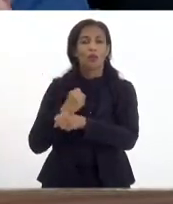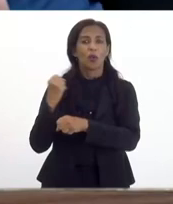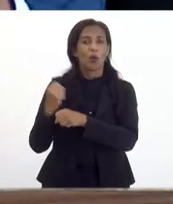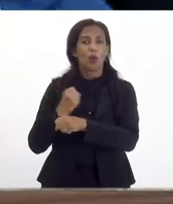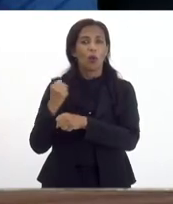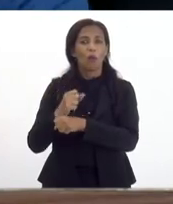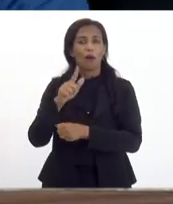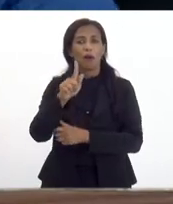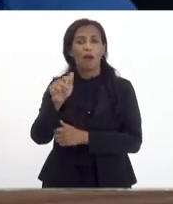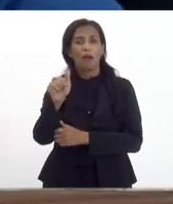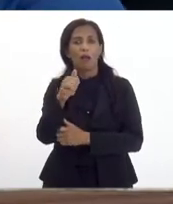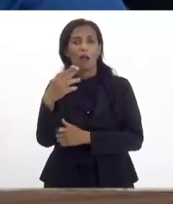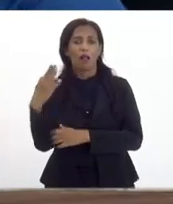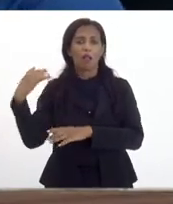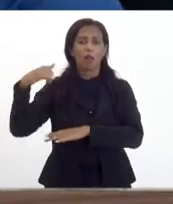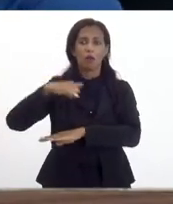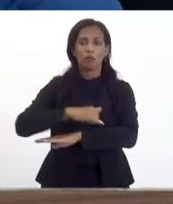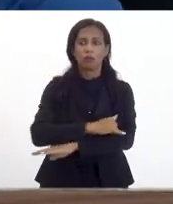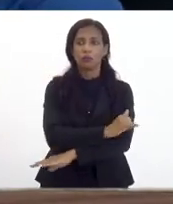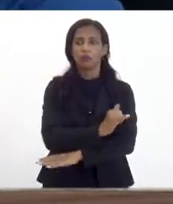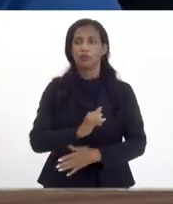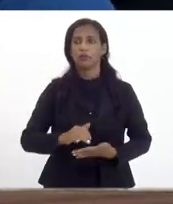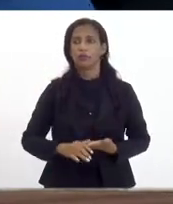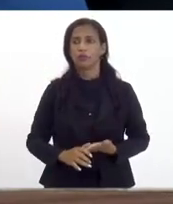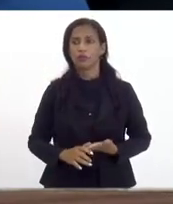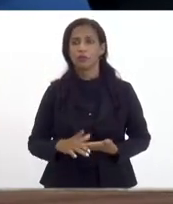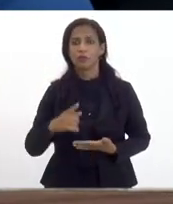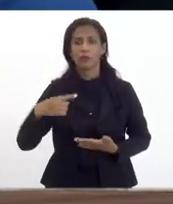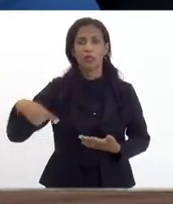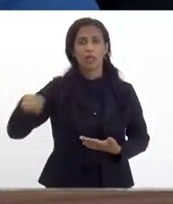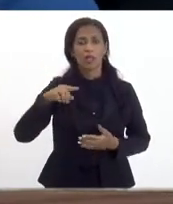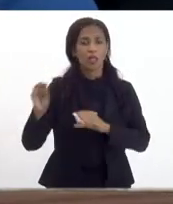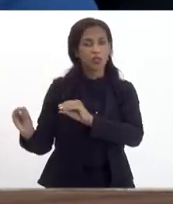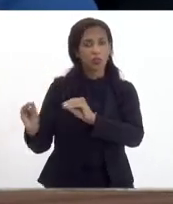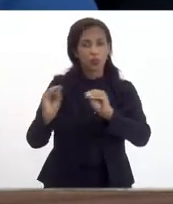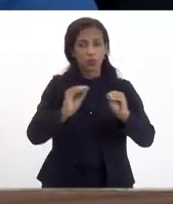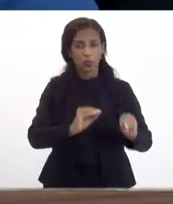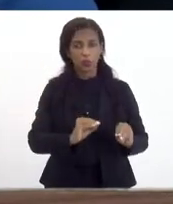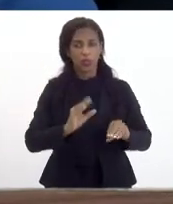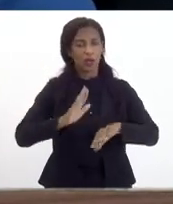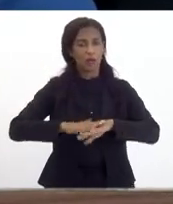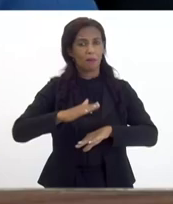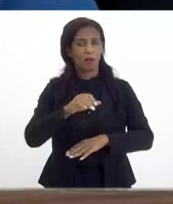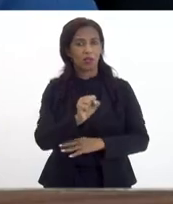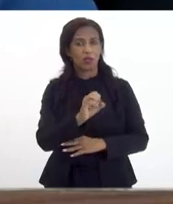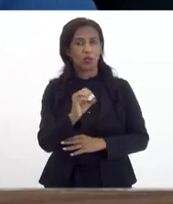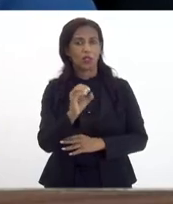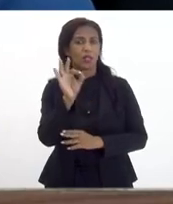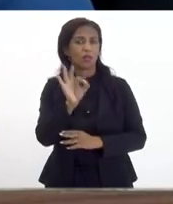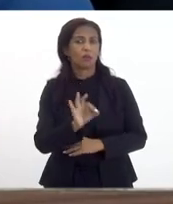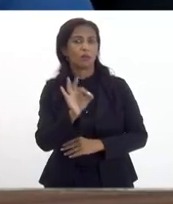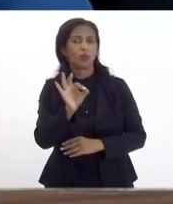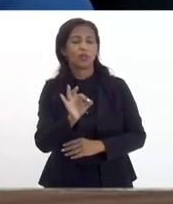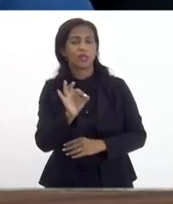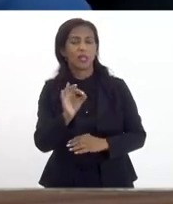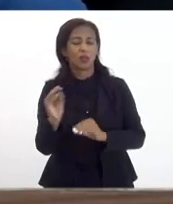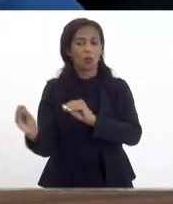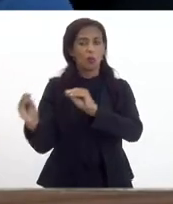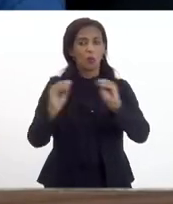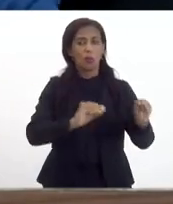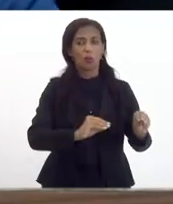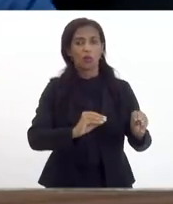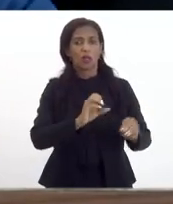que hoje gera mais de 20 mil empregos eles transferiram mais de 80% dos voos do Galeão para o Santos Dumont